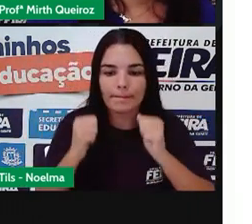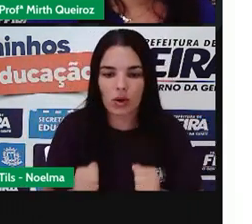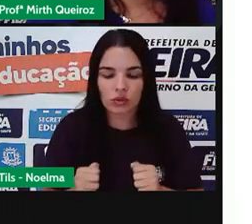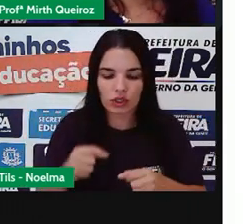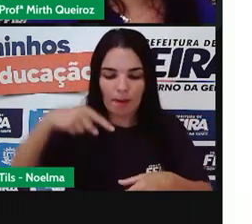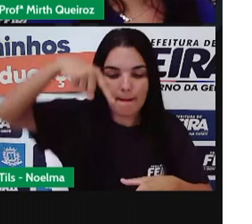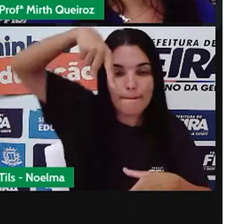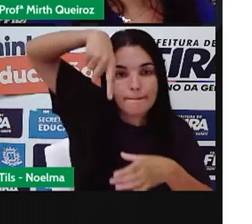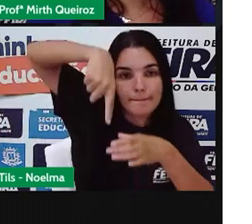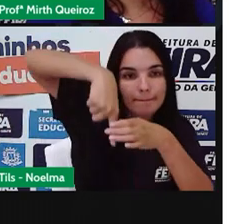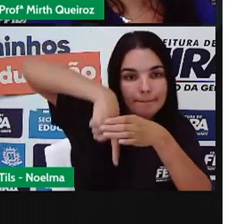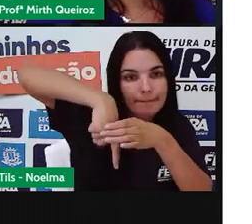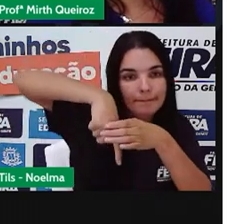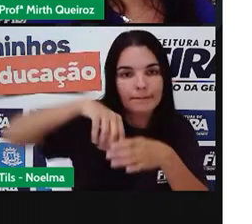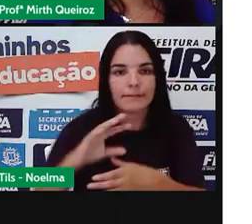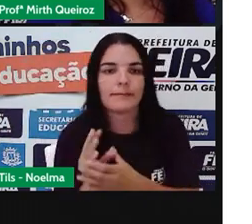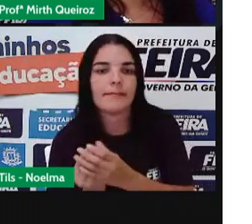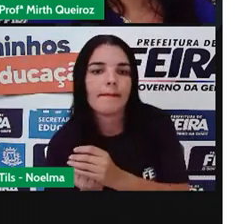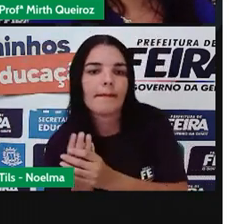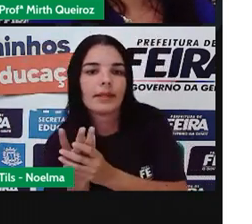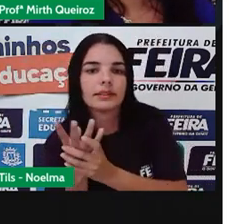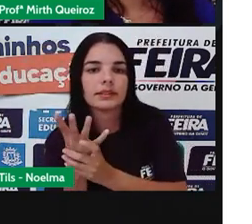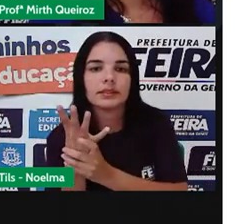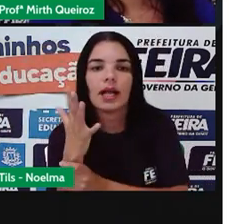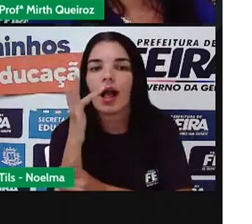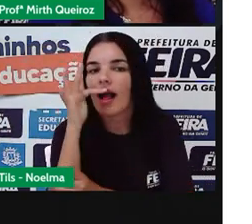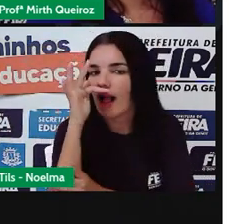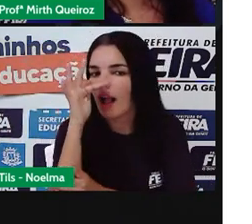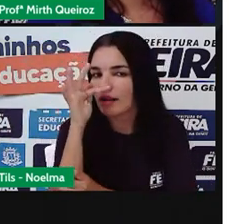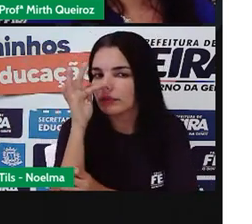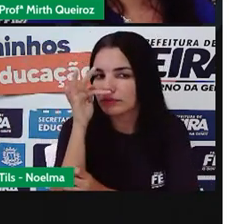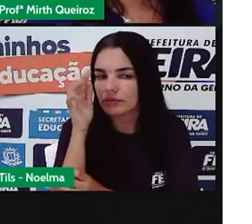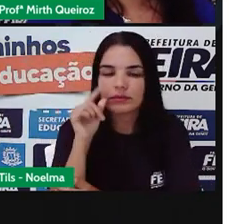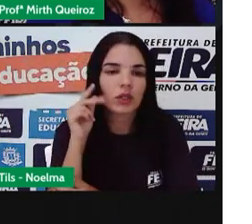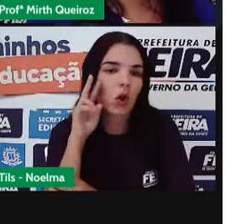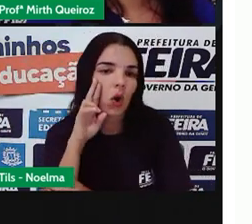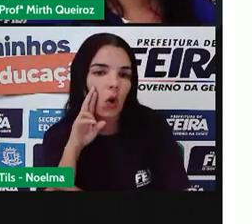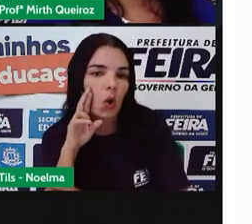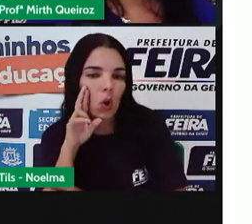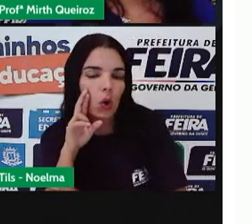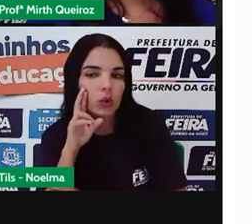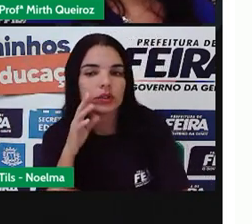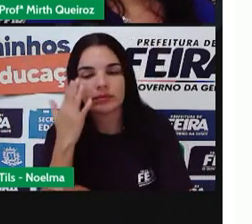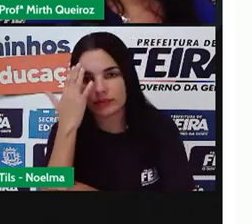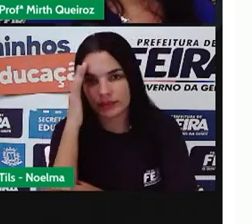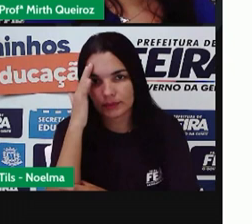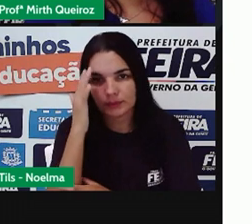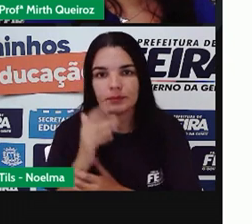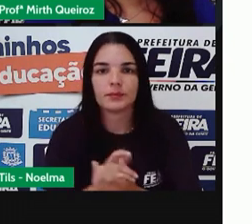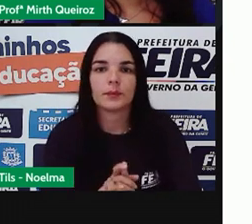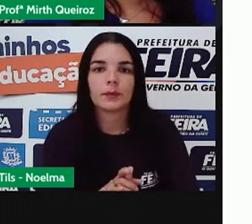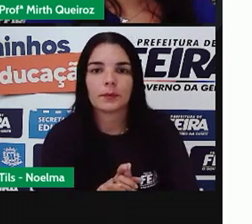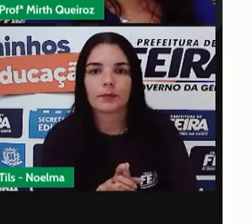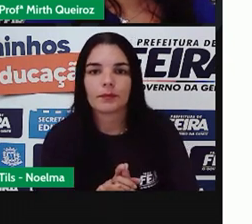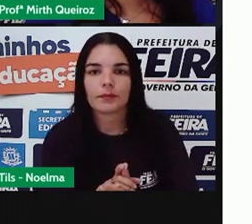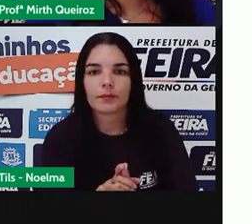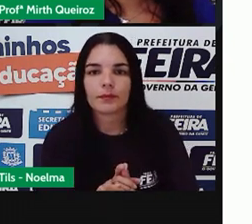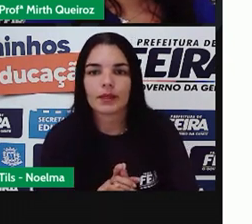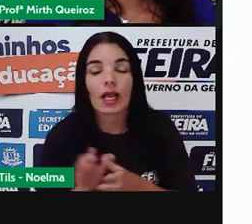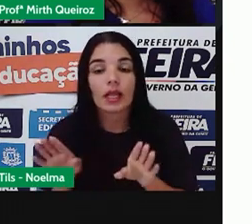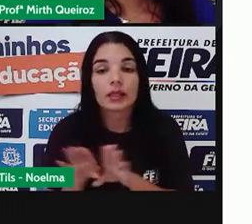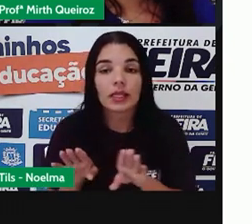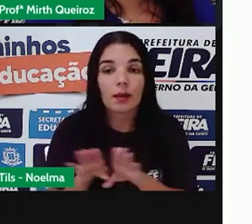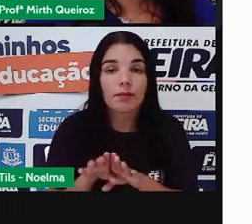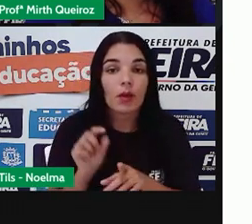plantar essa rosa, né? Para poder, assim, fazer a mudinha. E aqueles